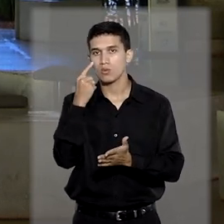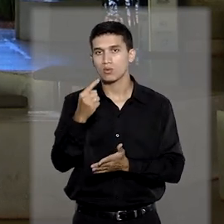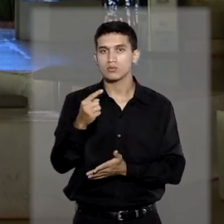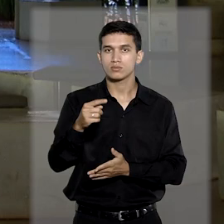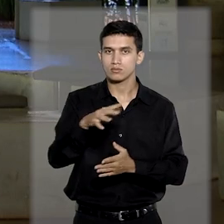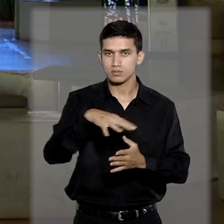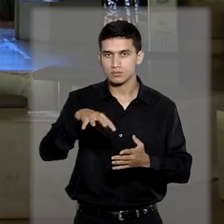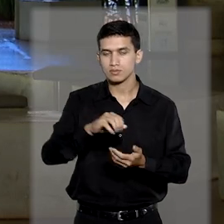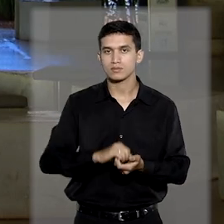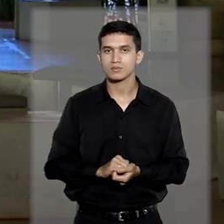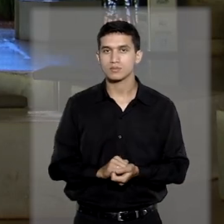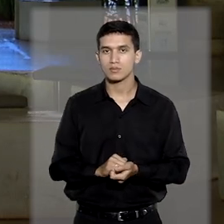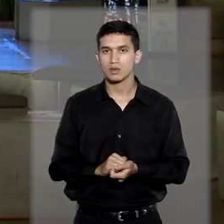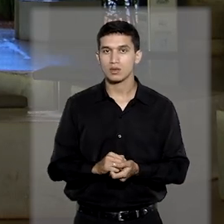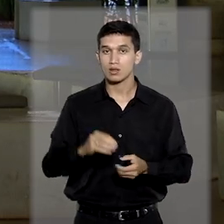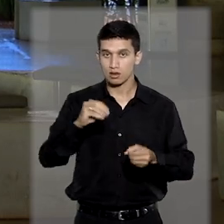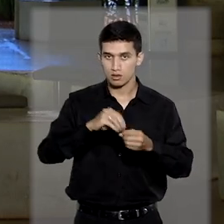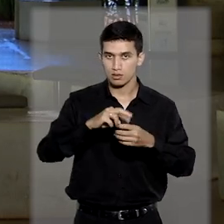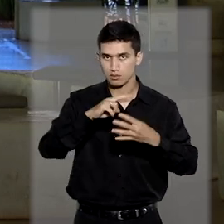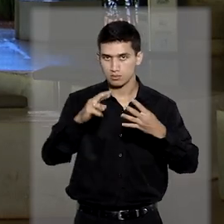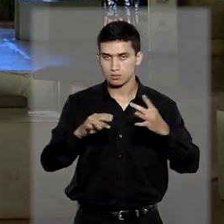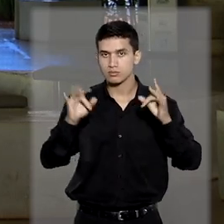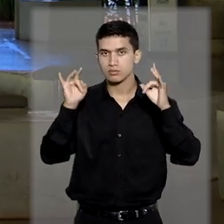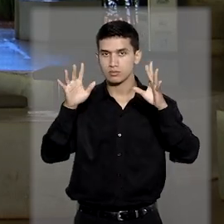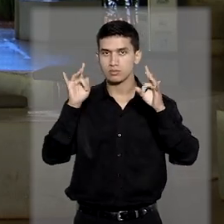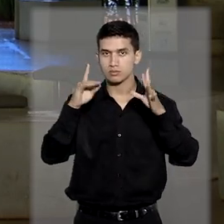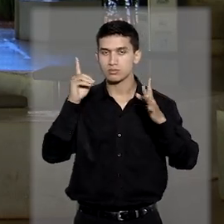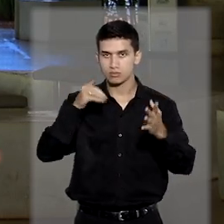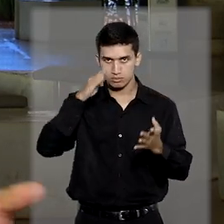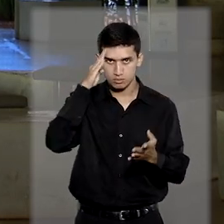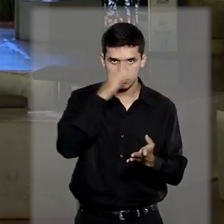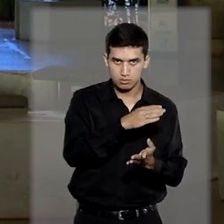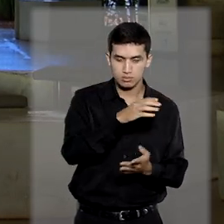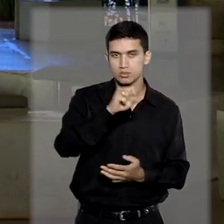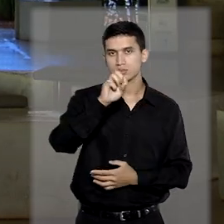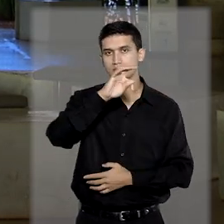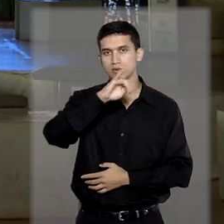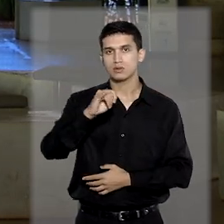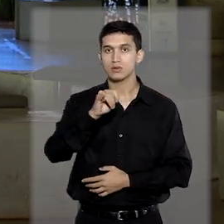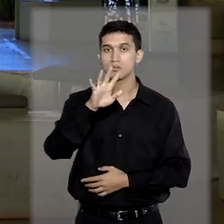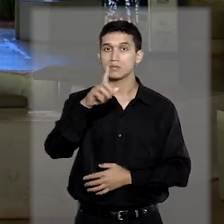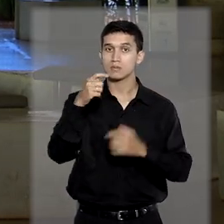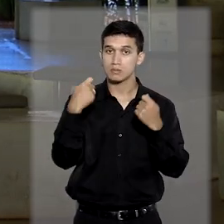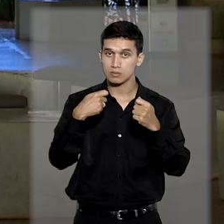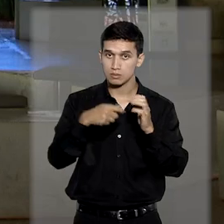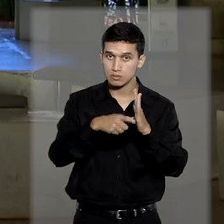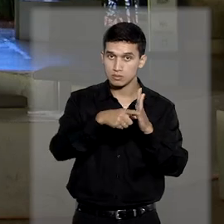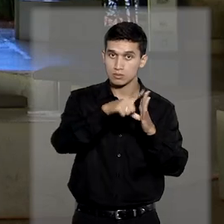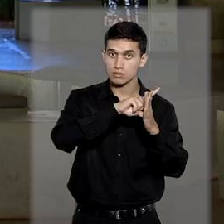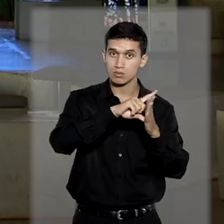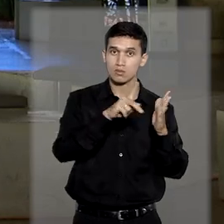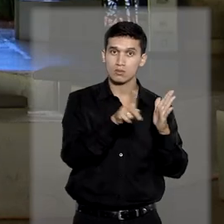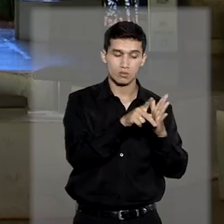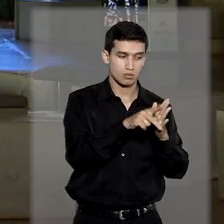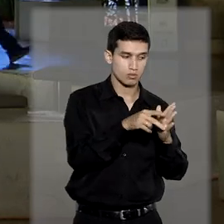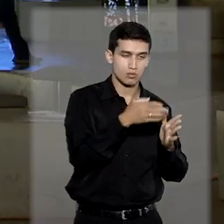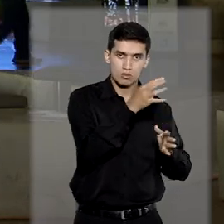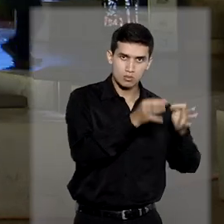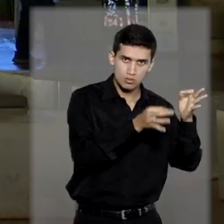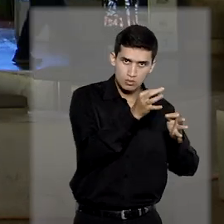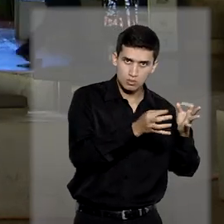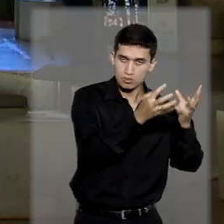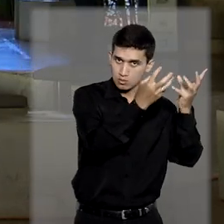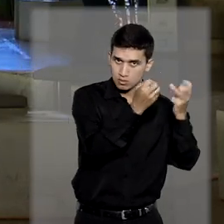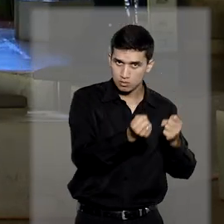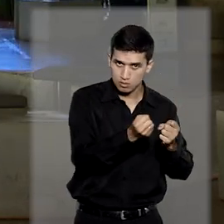julgamento sobre o percentual. No recurso especial, que é dirigido ao STJ, mas precisa passar antes pelo juízo de